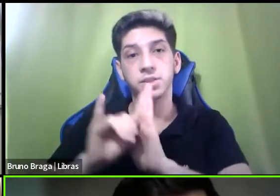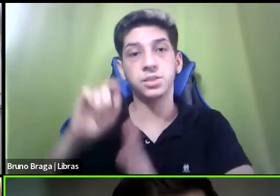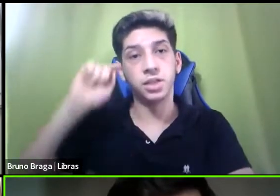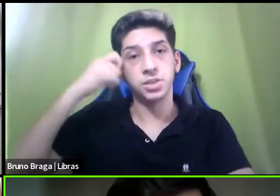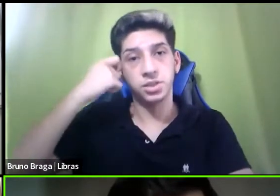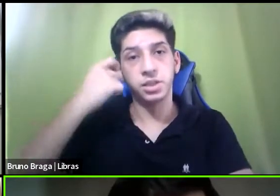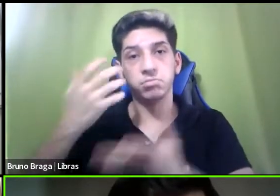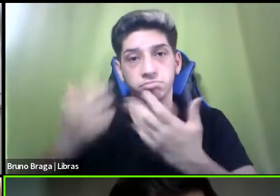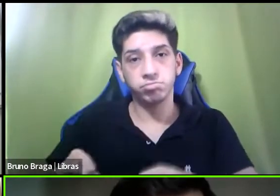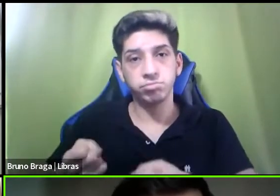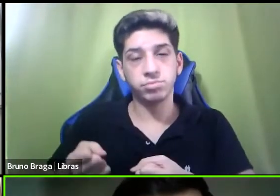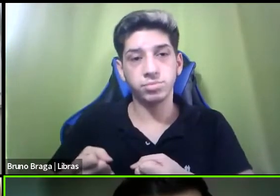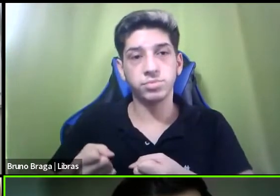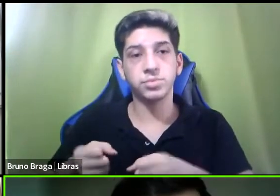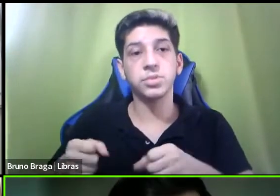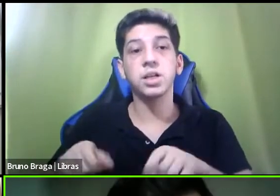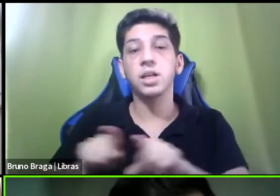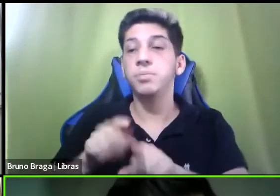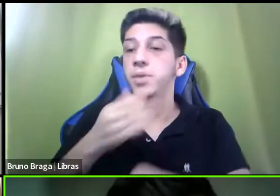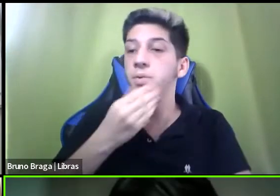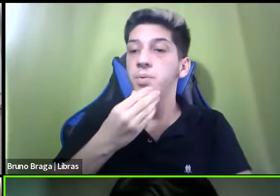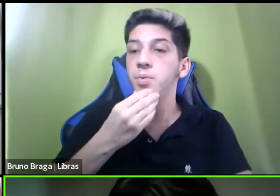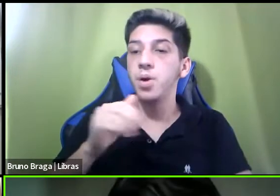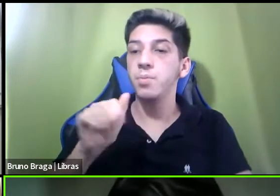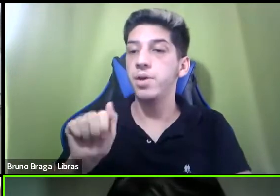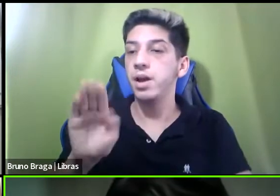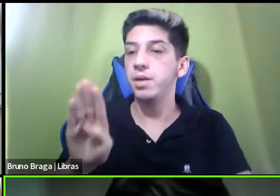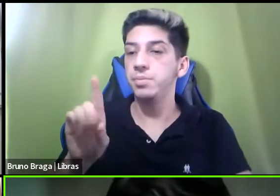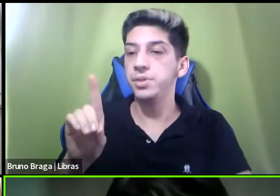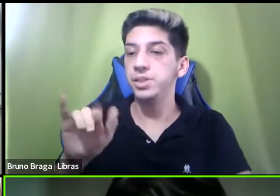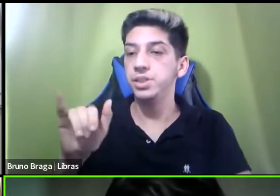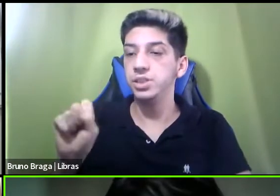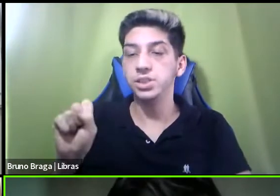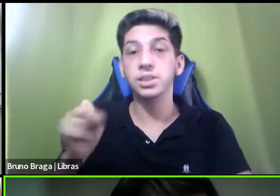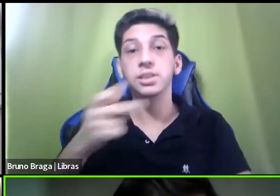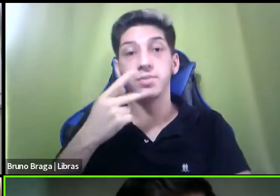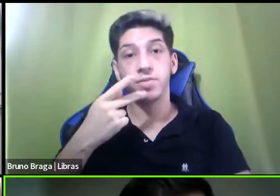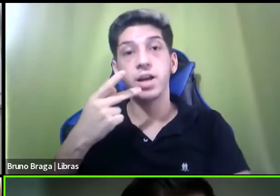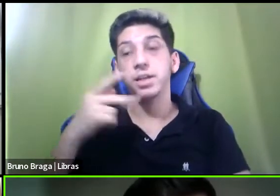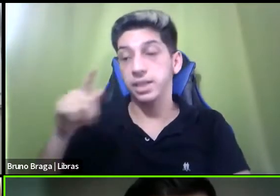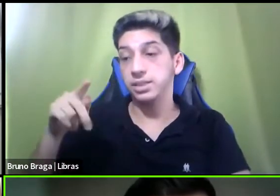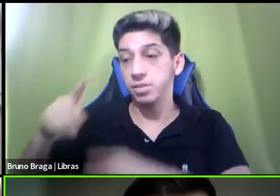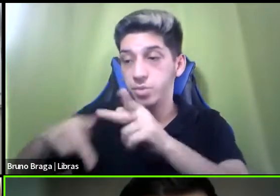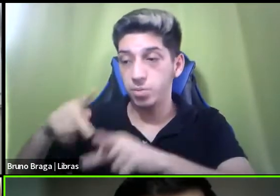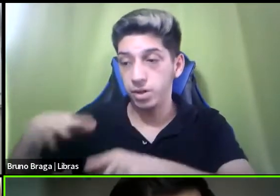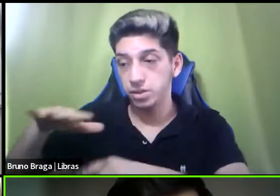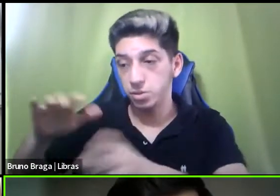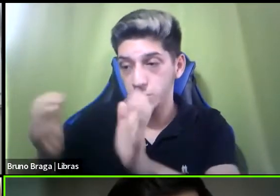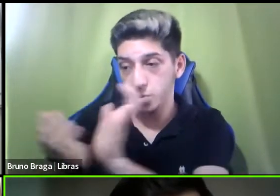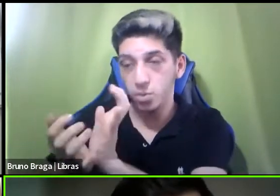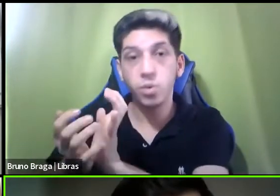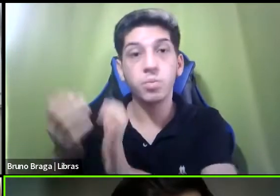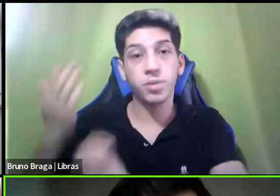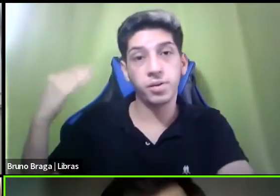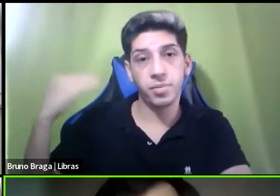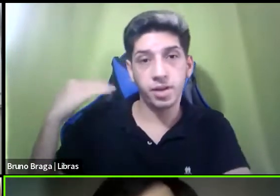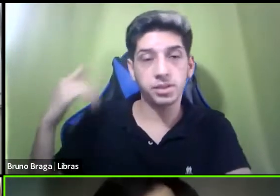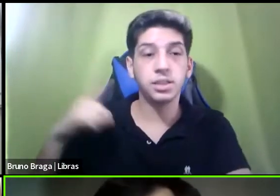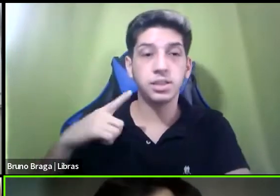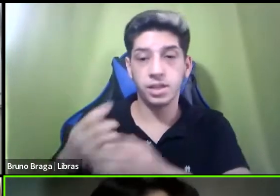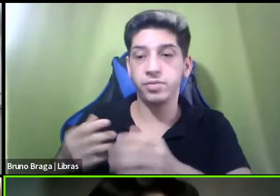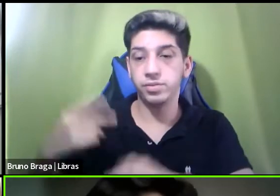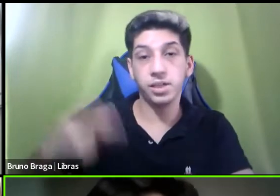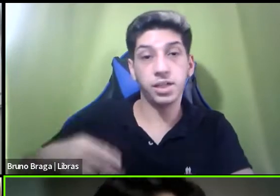o Abdias Nascimento ele fala que essa população desde o início da constituição do nosso país